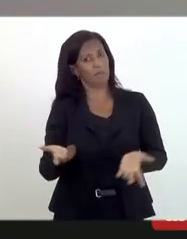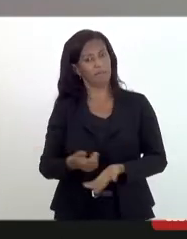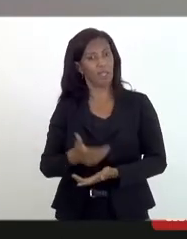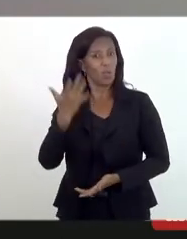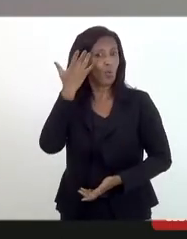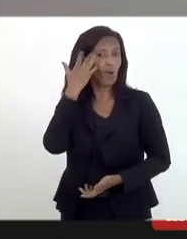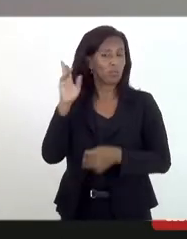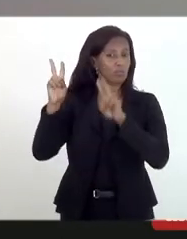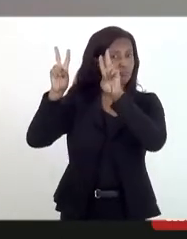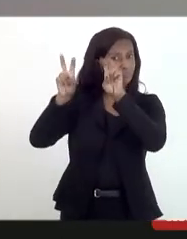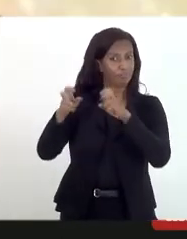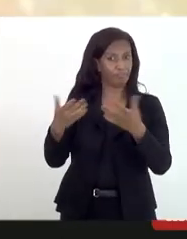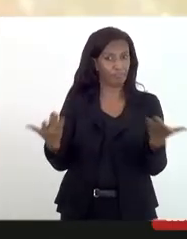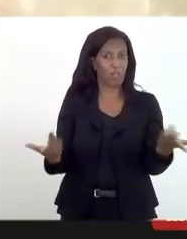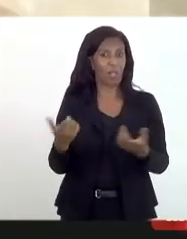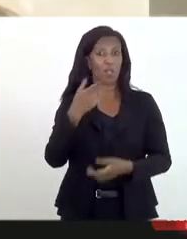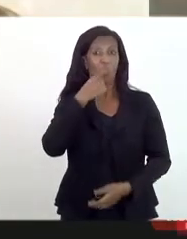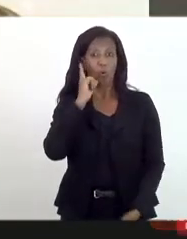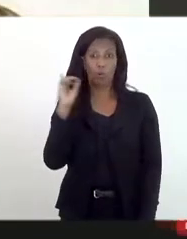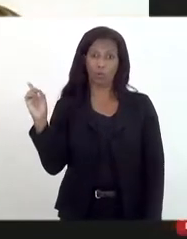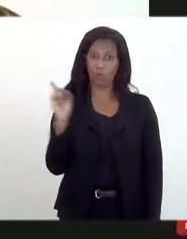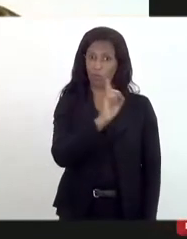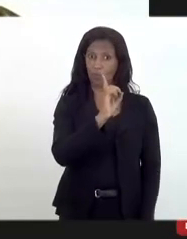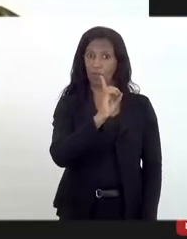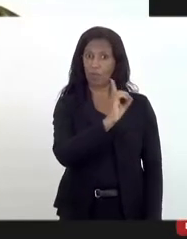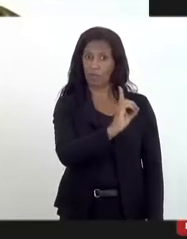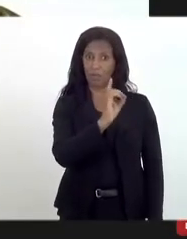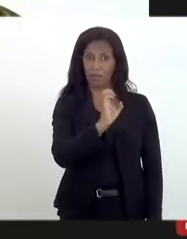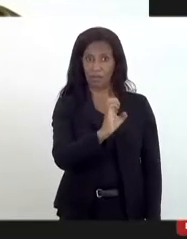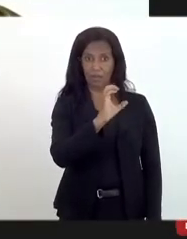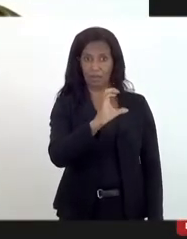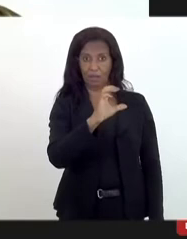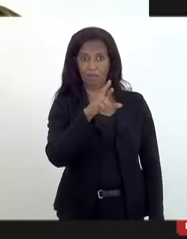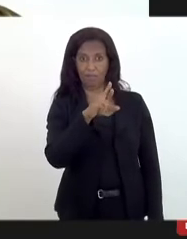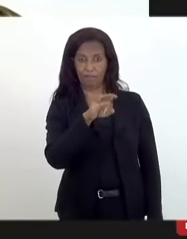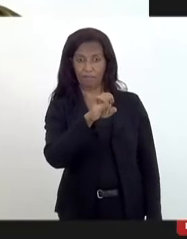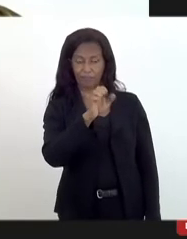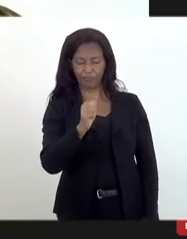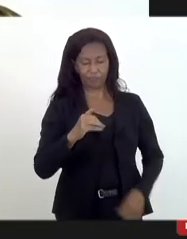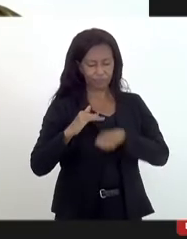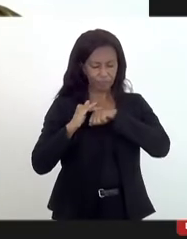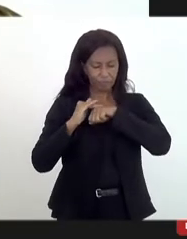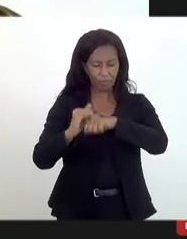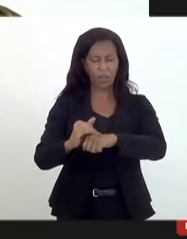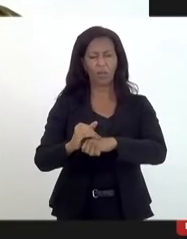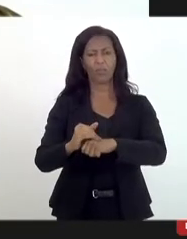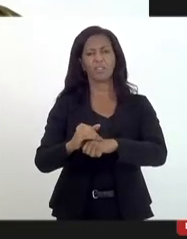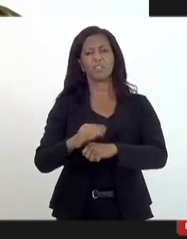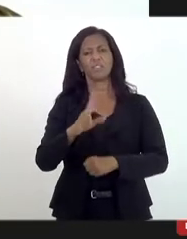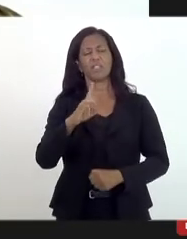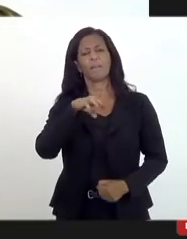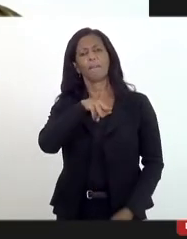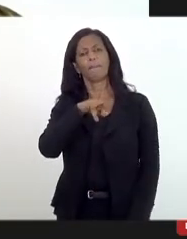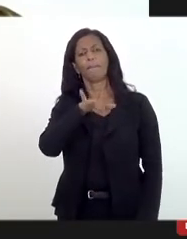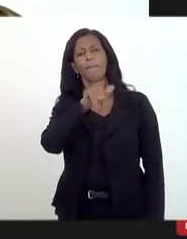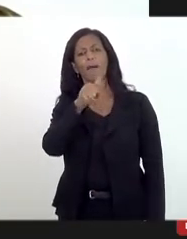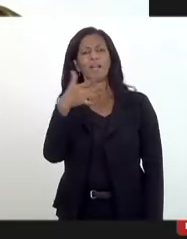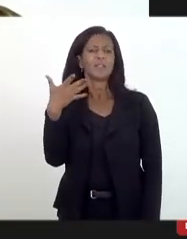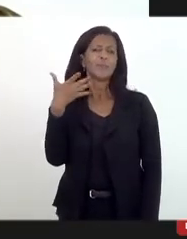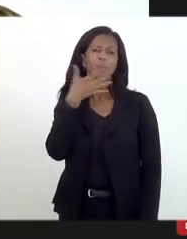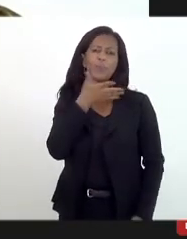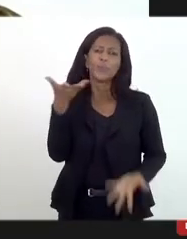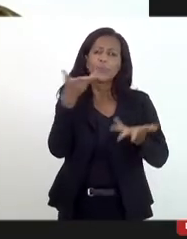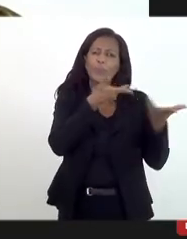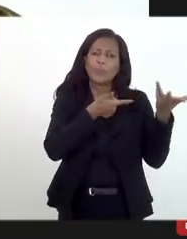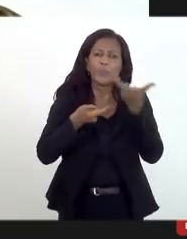desse, aí ontem foi na Decrade, olha que coisa séria. Conversei com a Márcia Noeli, que é muito doce, né? Uma pessoa ótima a se livrar,